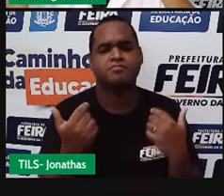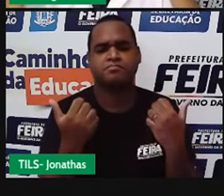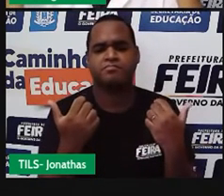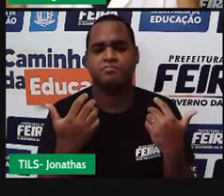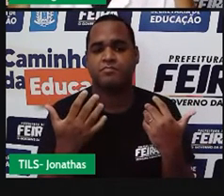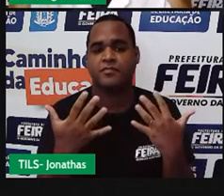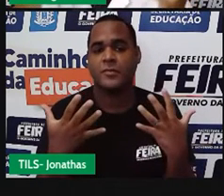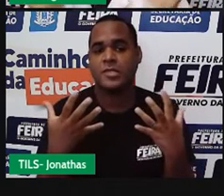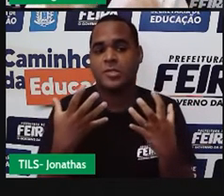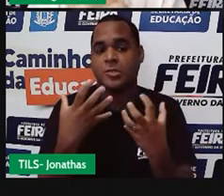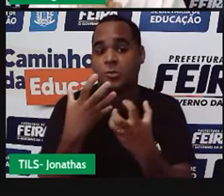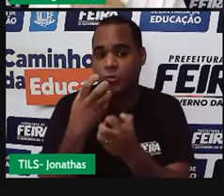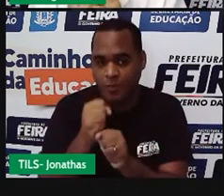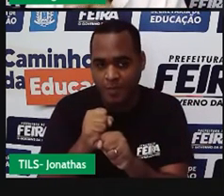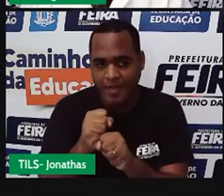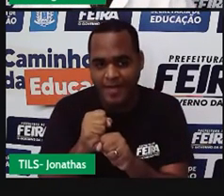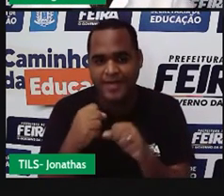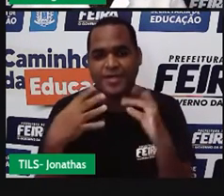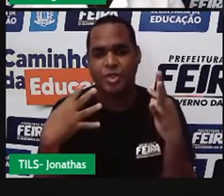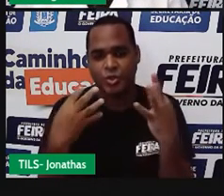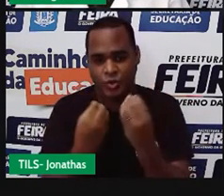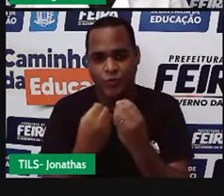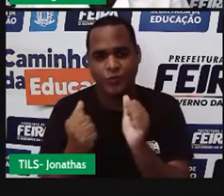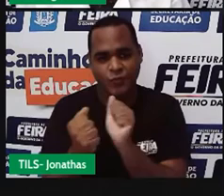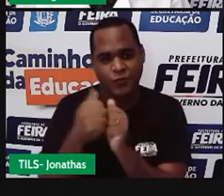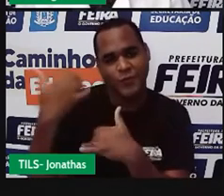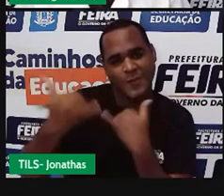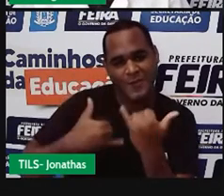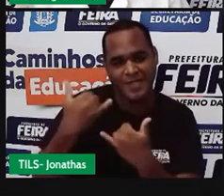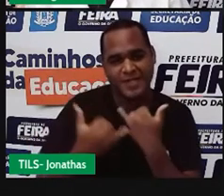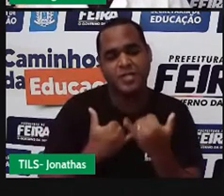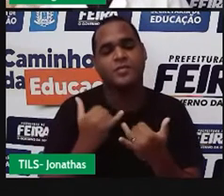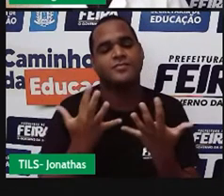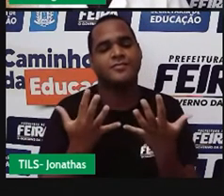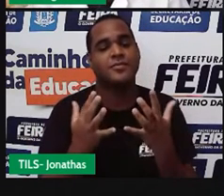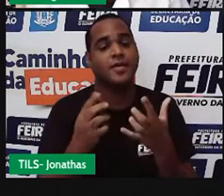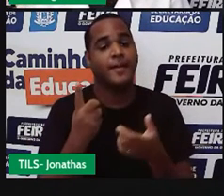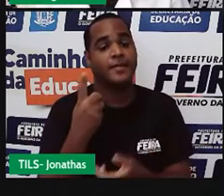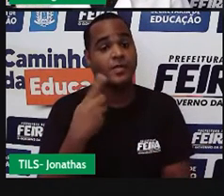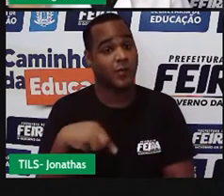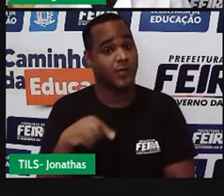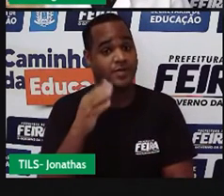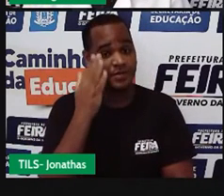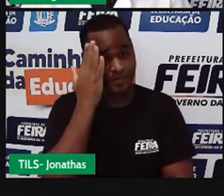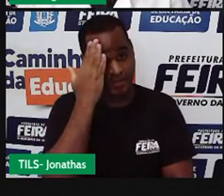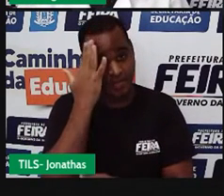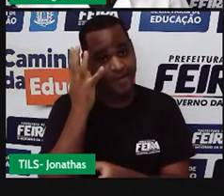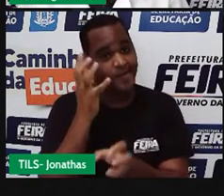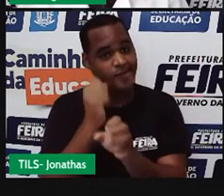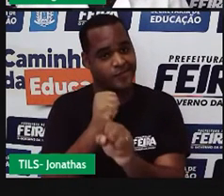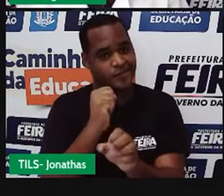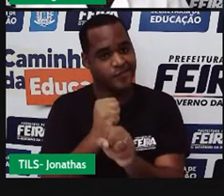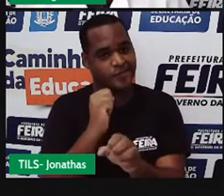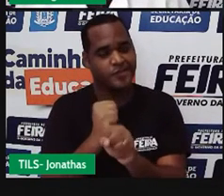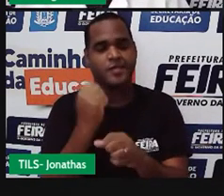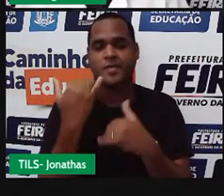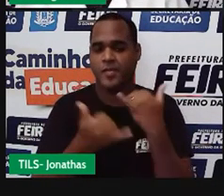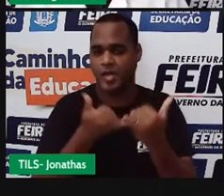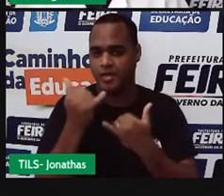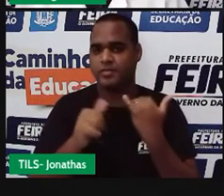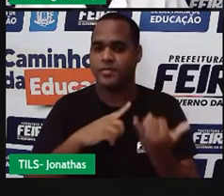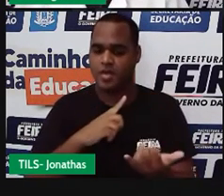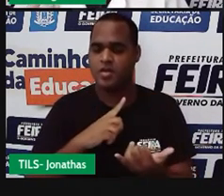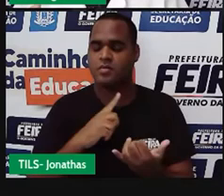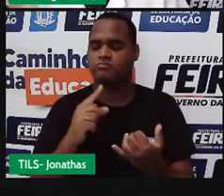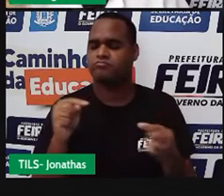Juntando todas essas quantidades de brinquedos, a gente vai ter a quantidade total de brinquedos. E